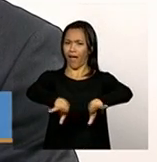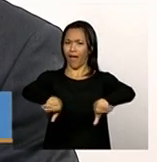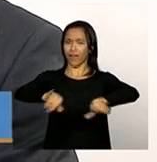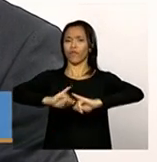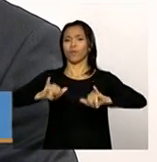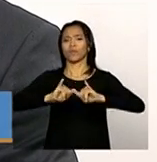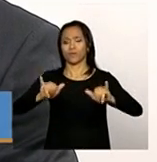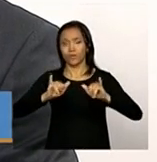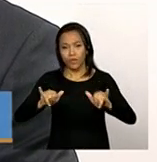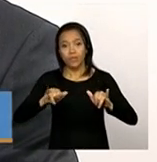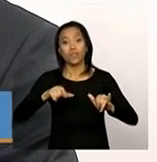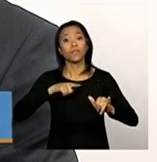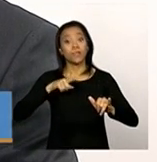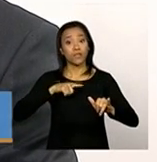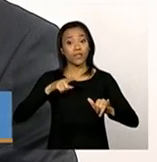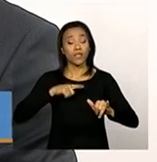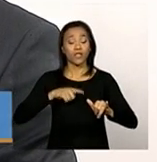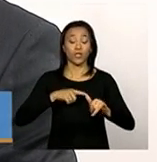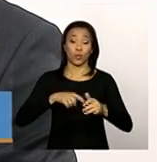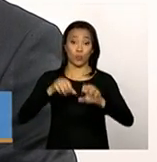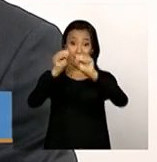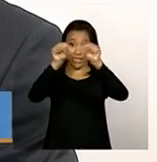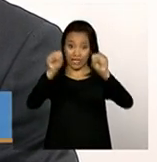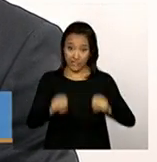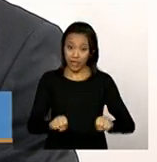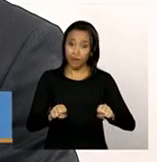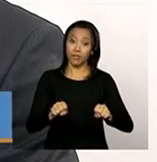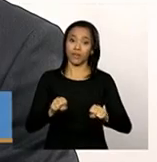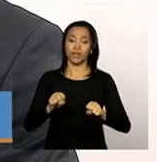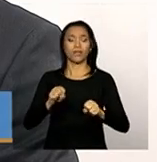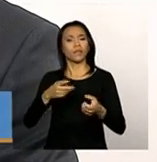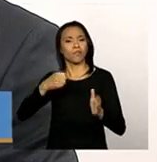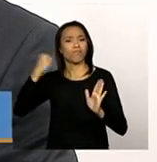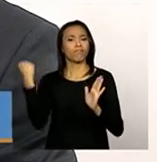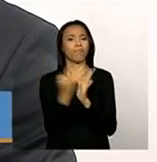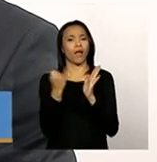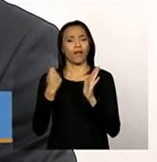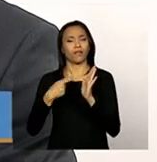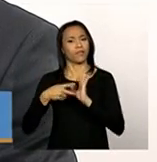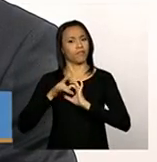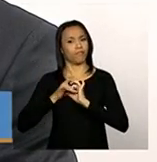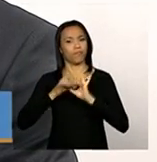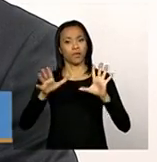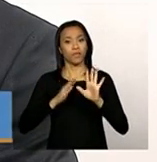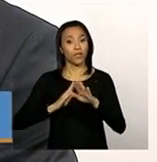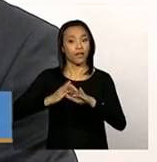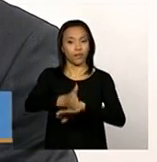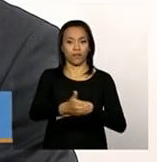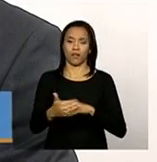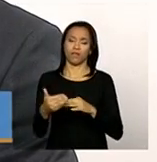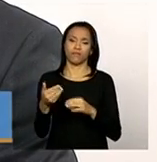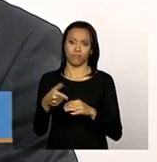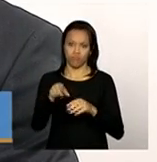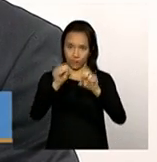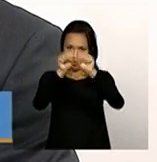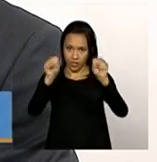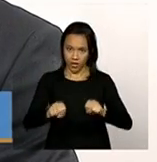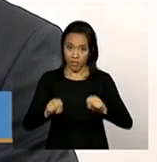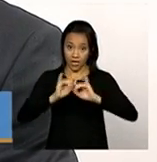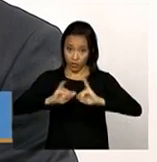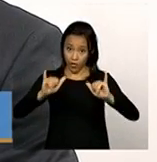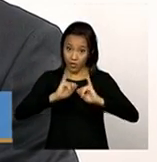o sistema de autenticação e autorização para a questão de acesso aos sistemas, as informações